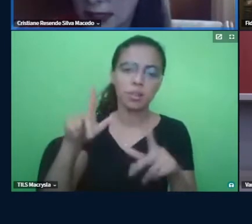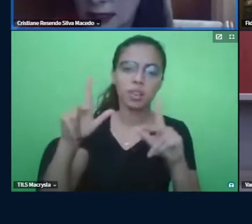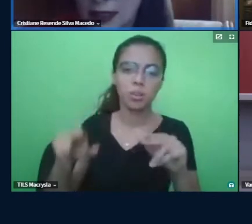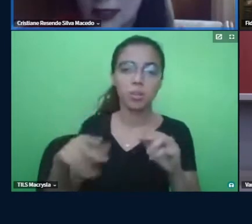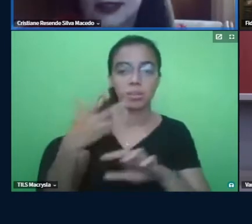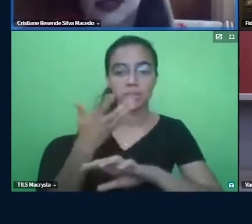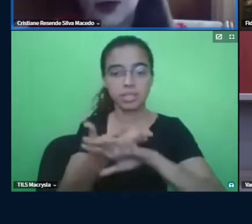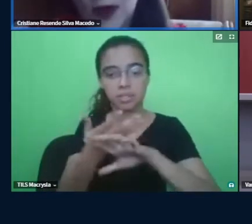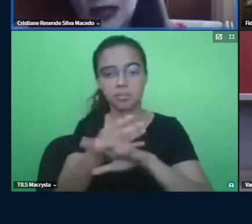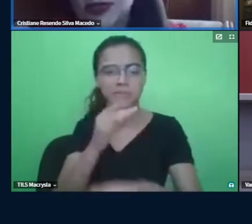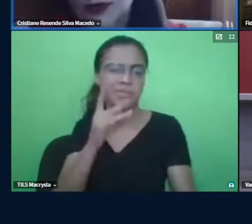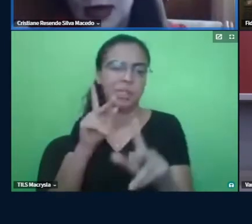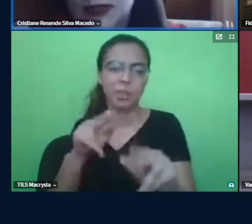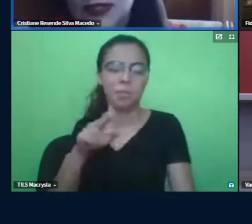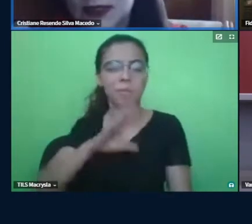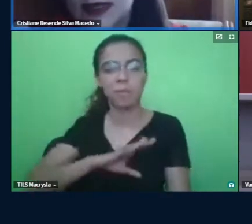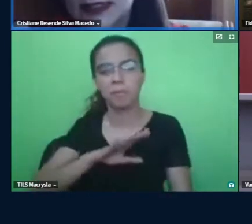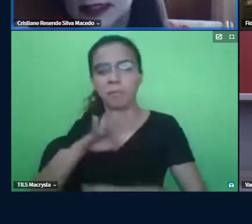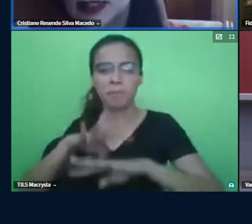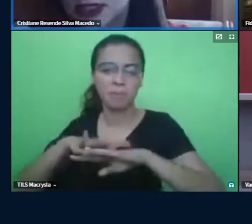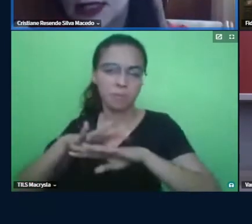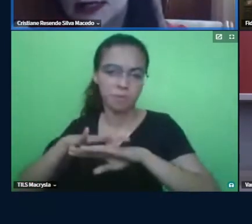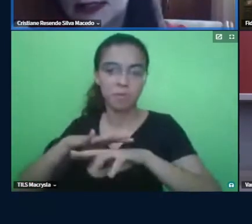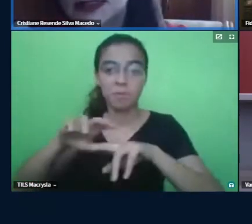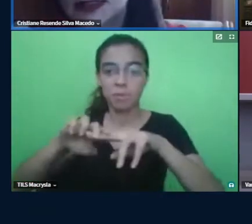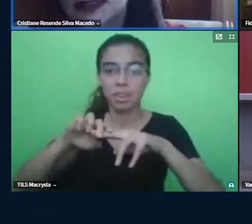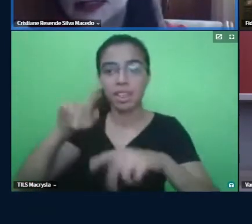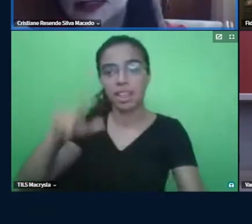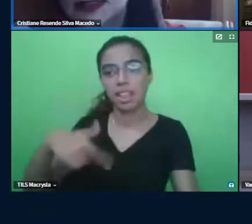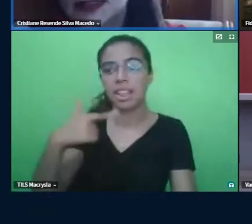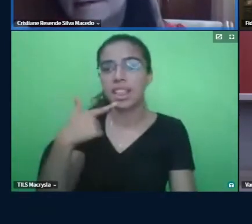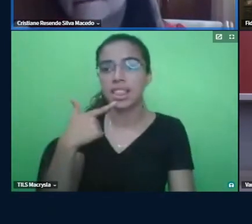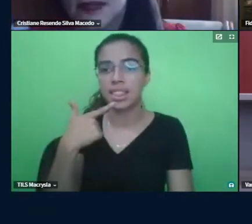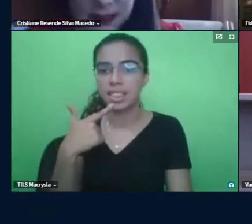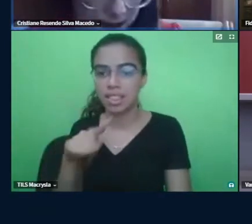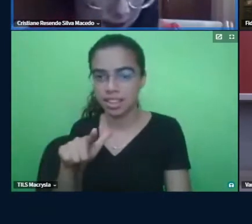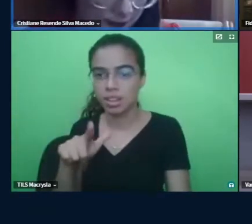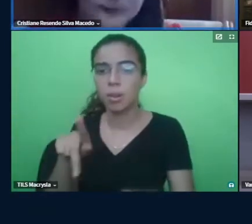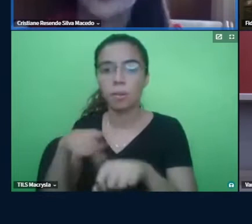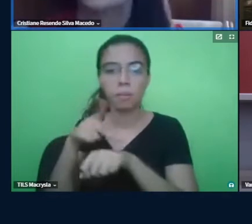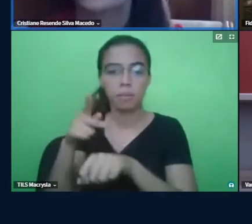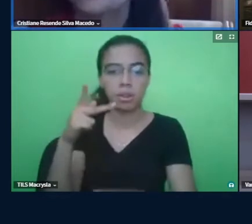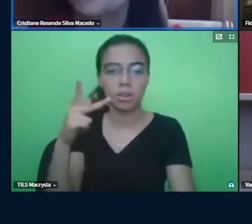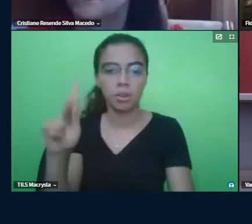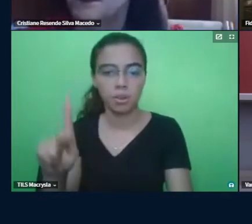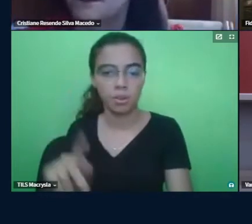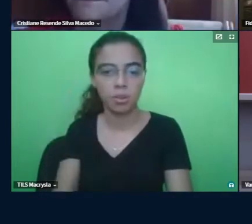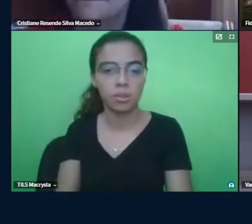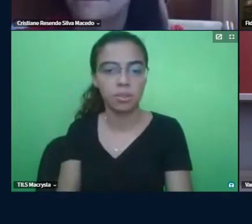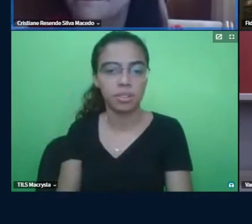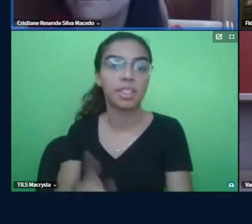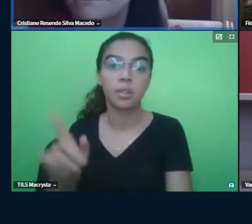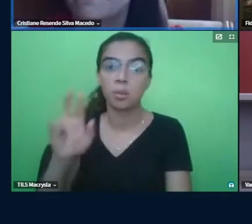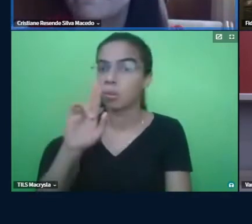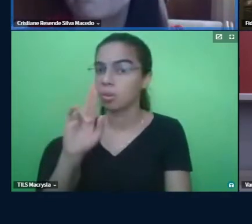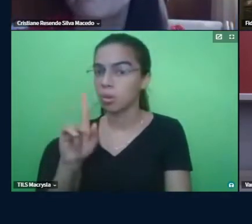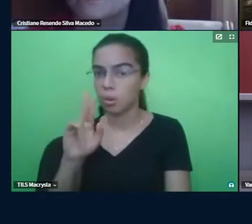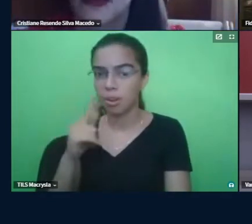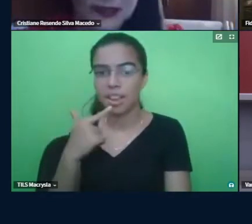tivesse que estudar. Então, eu acho que, no caso, a língua é estrangeira, sim. Mas não é L2?